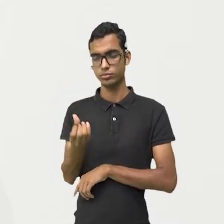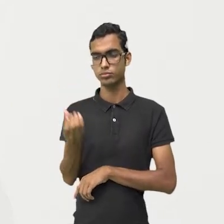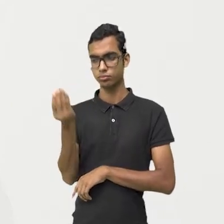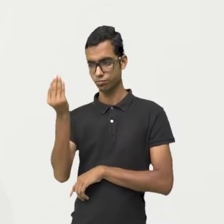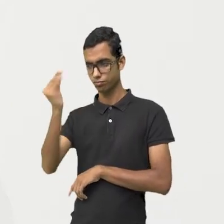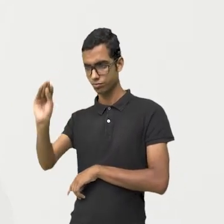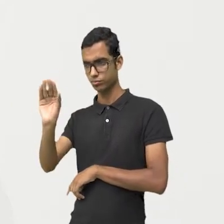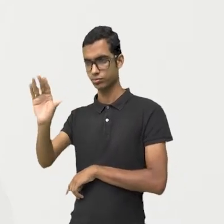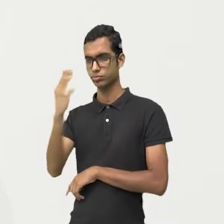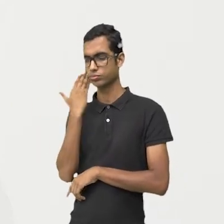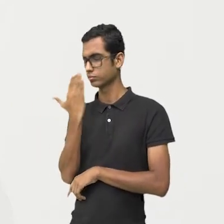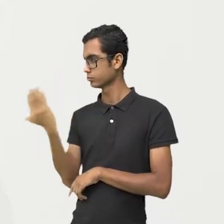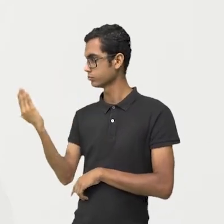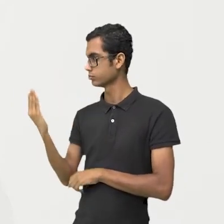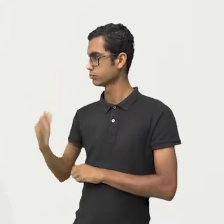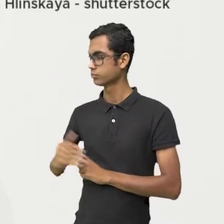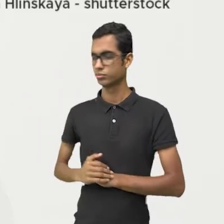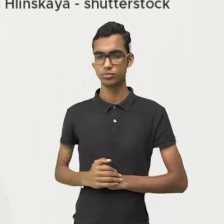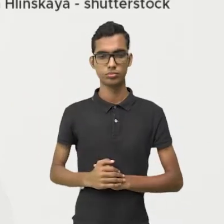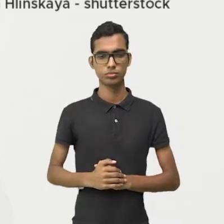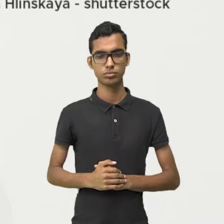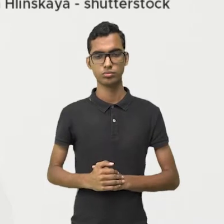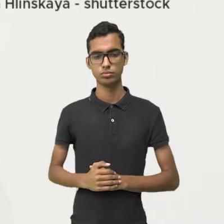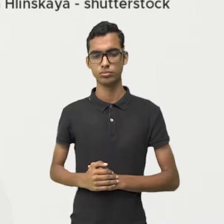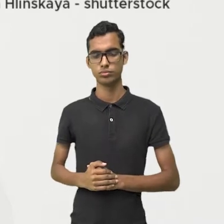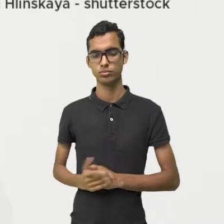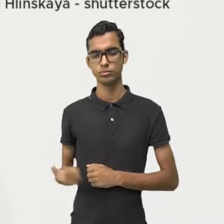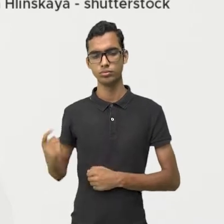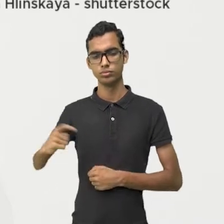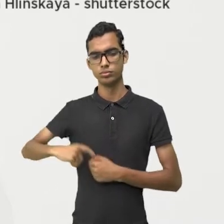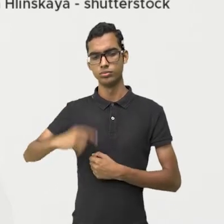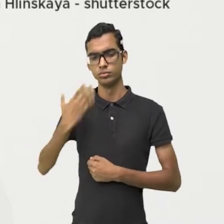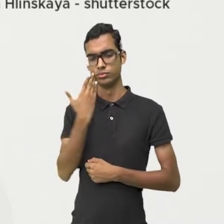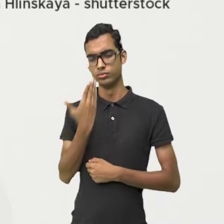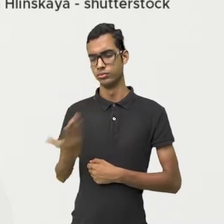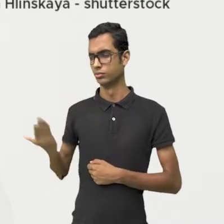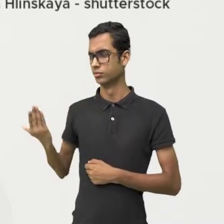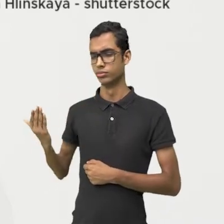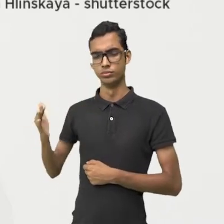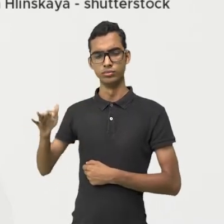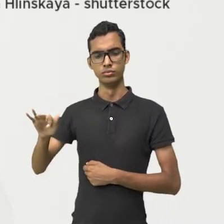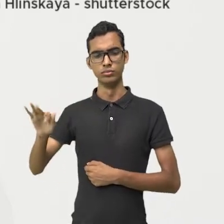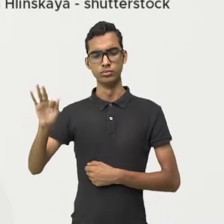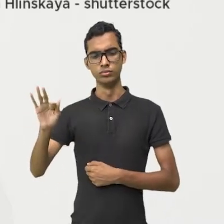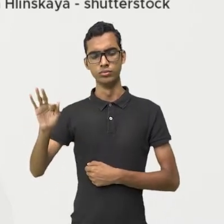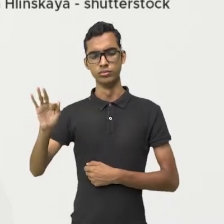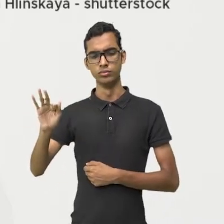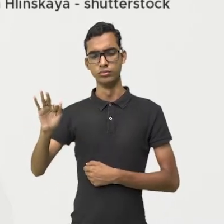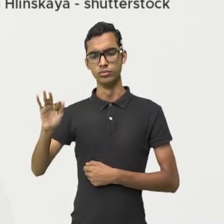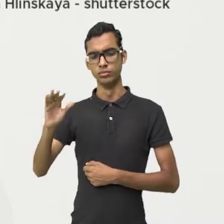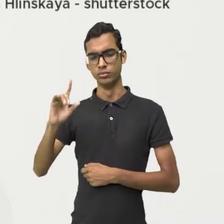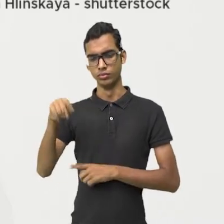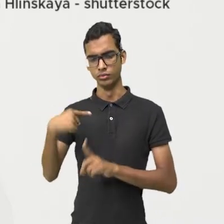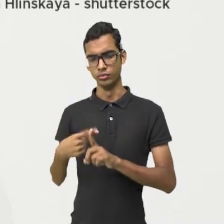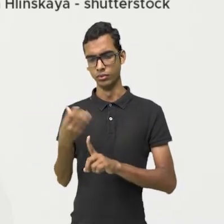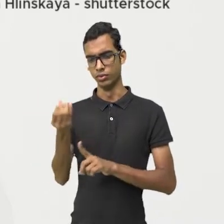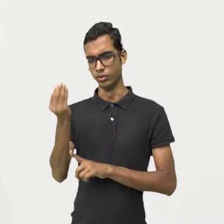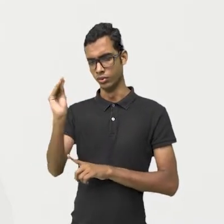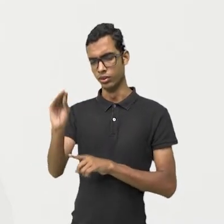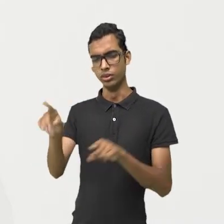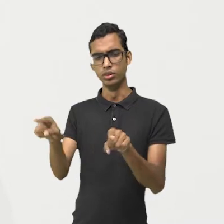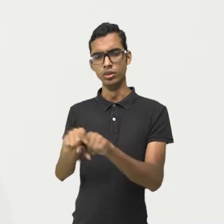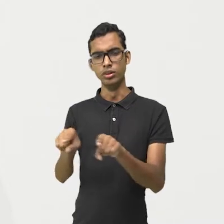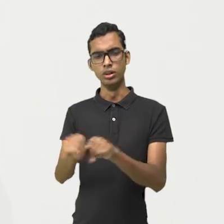aqui. Letra D. Beleza? Vamos voltar para o anterior. Chegamos aqui. Então, mais 6 eu já botei.